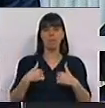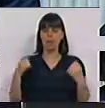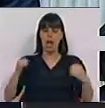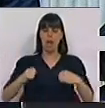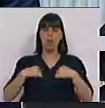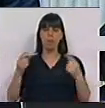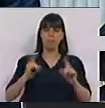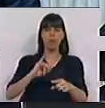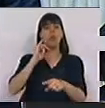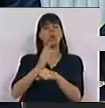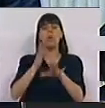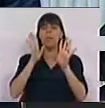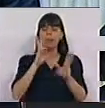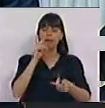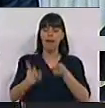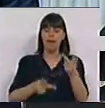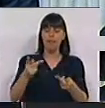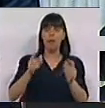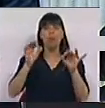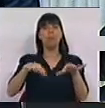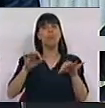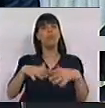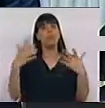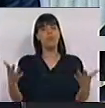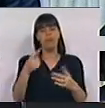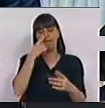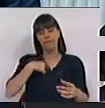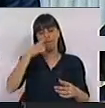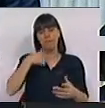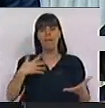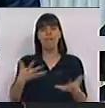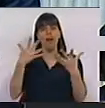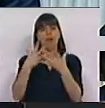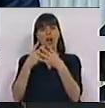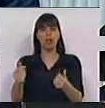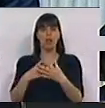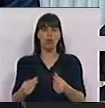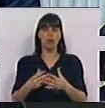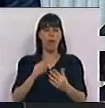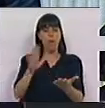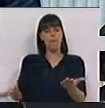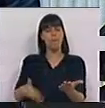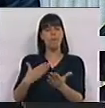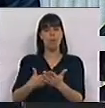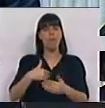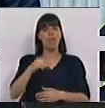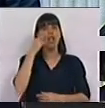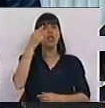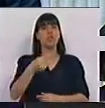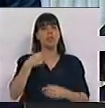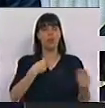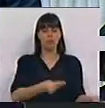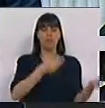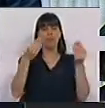acordo, outras que precisam de avaliação e, finalmente, lacunas que desejamos ver preenchidas com propostas que apresentaremos na especialidade